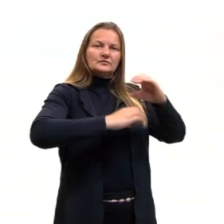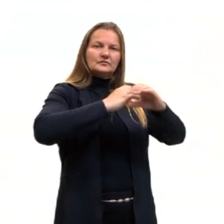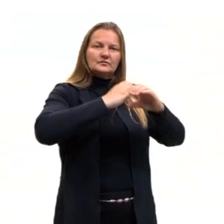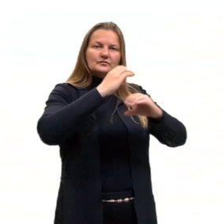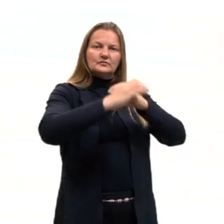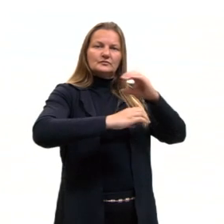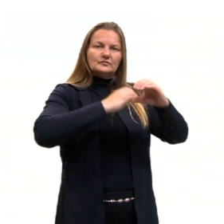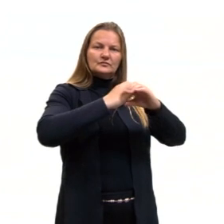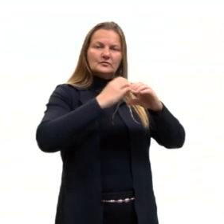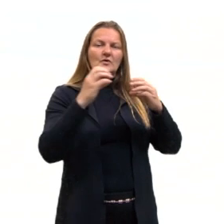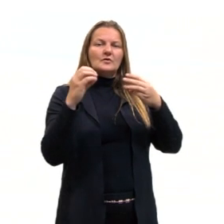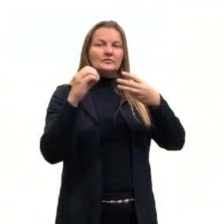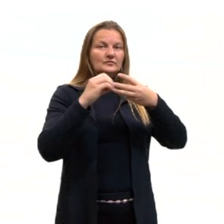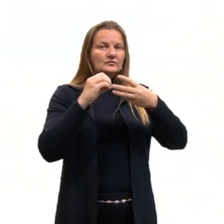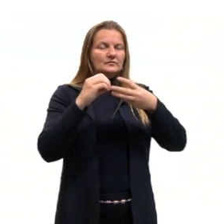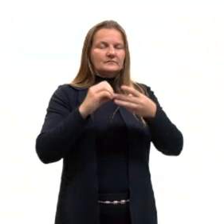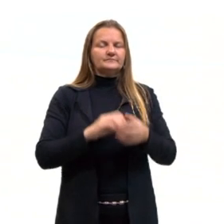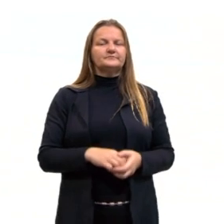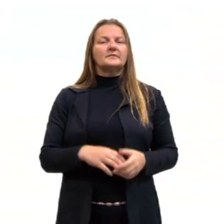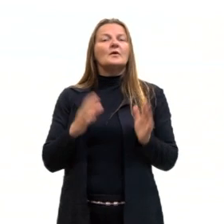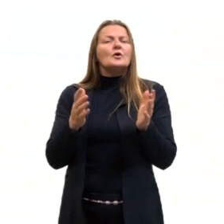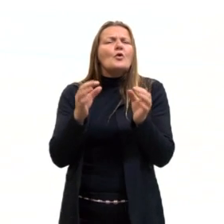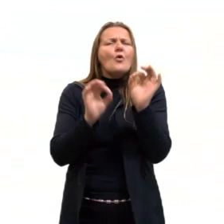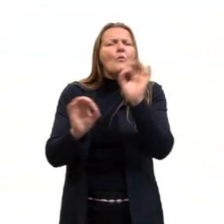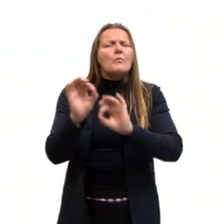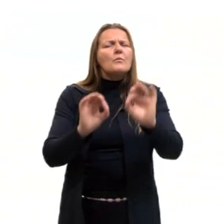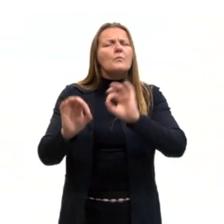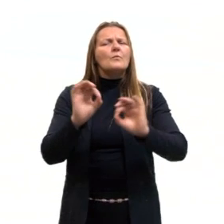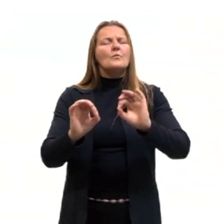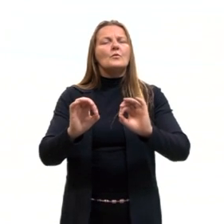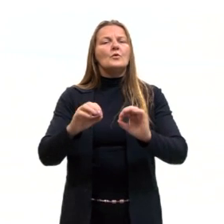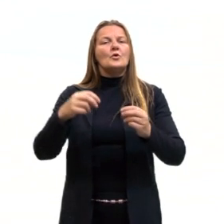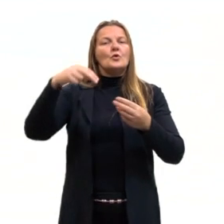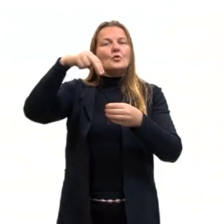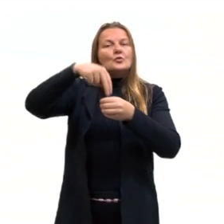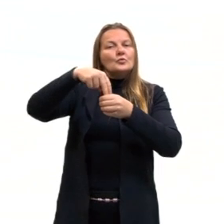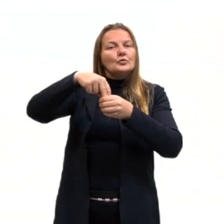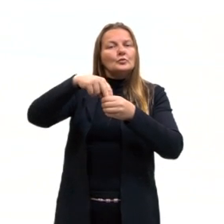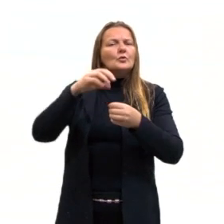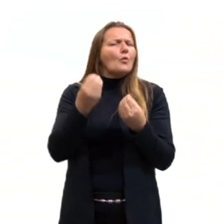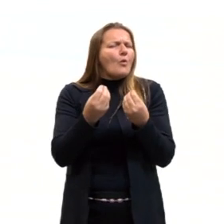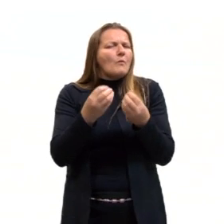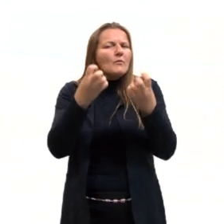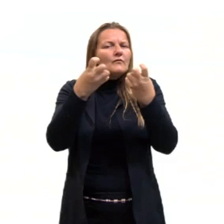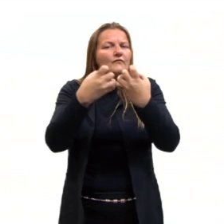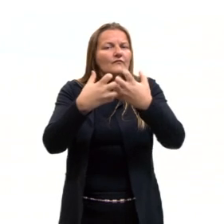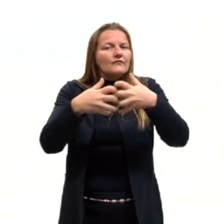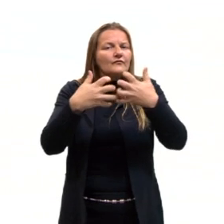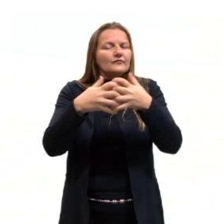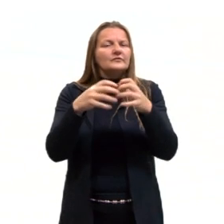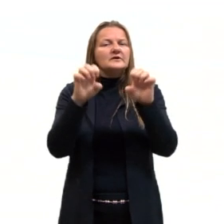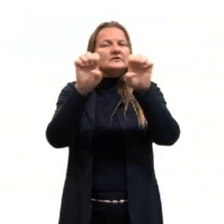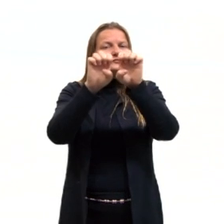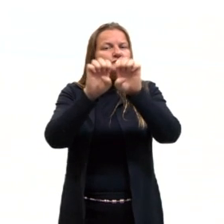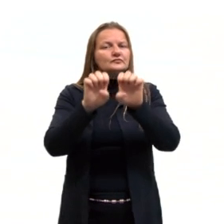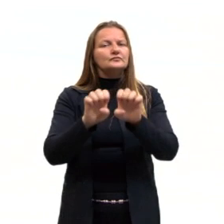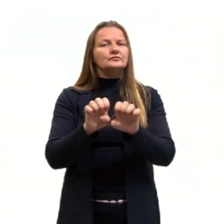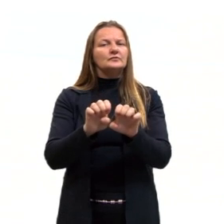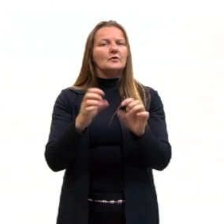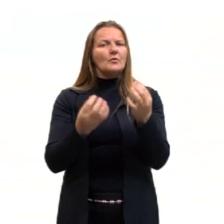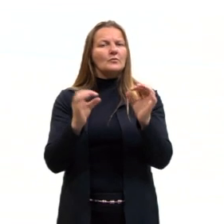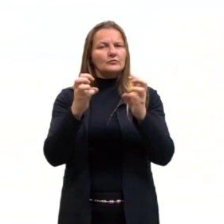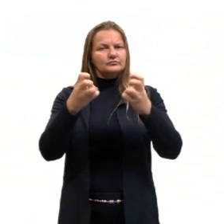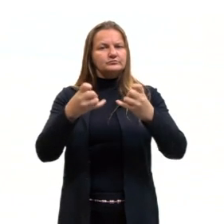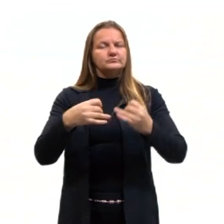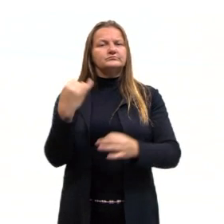Morfologia geral do núcleo. Bom, gente, o núcleo vai possuir diferentes estruturas que